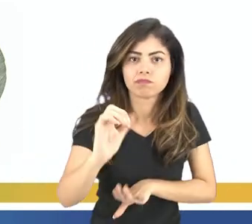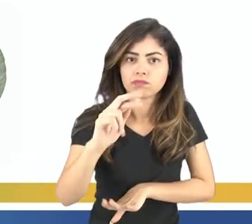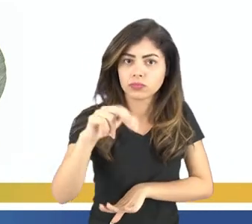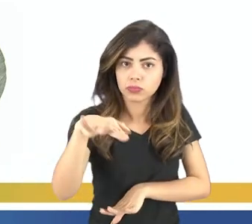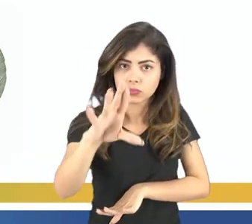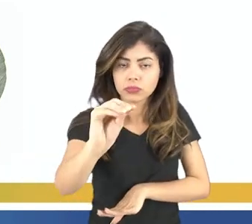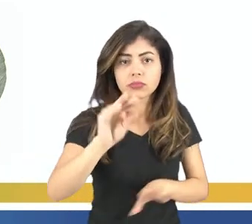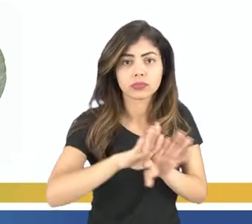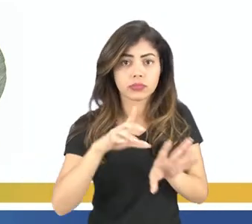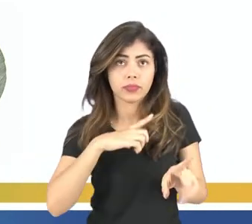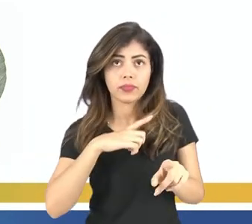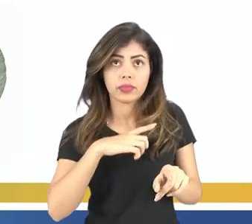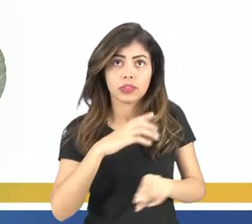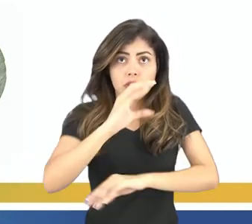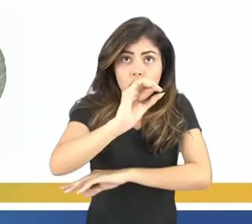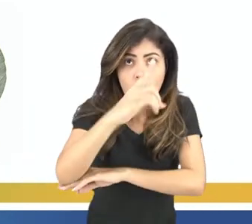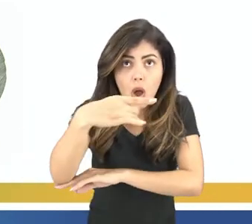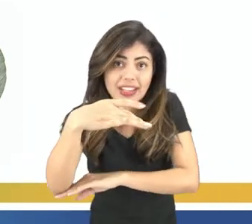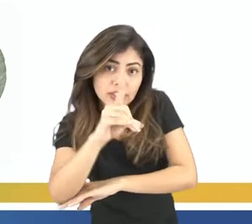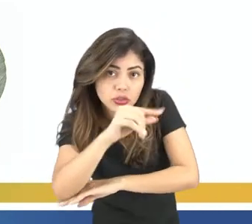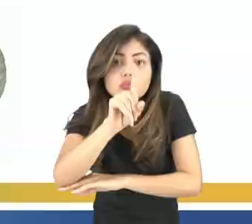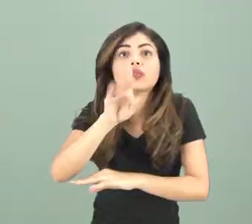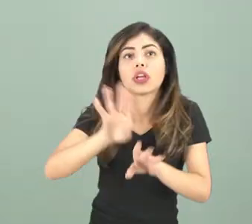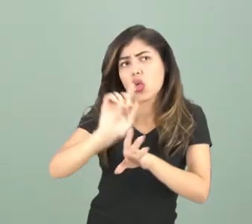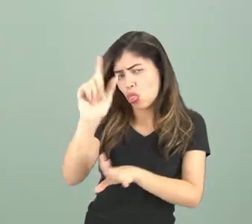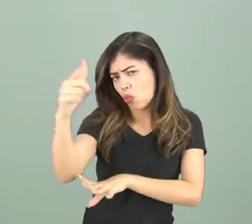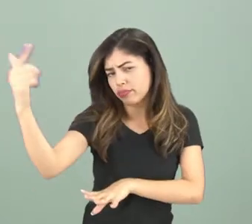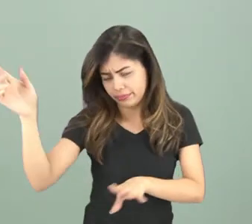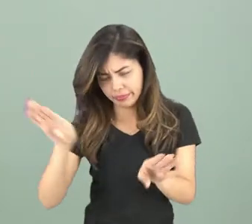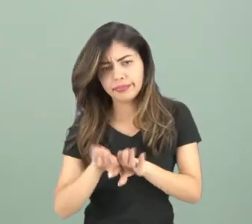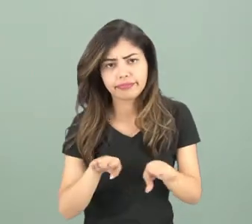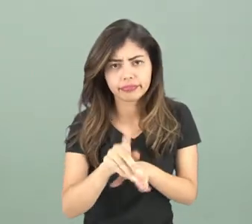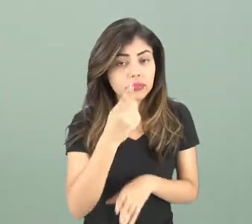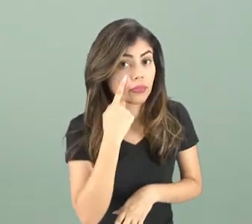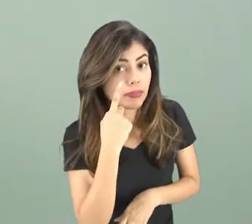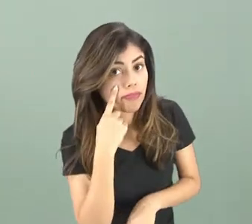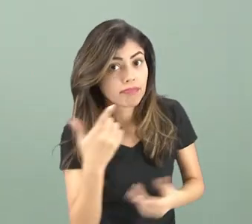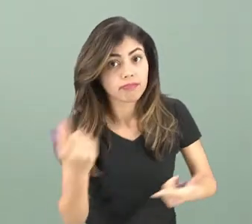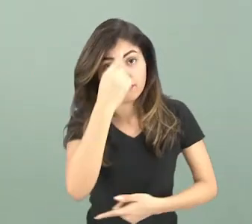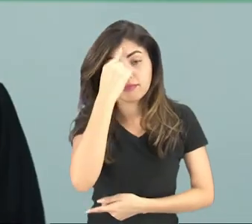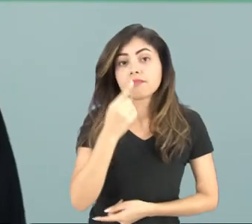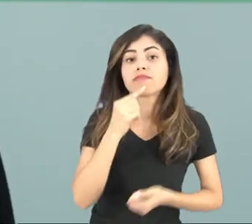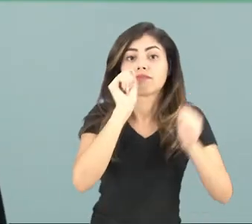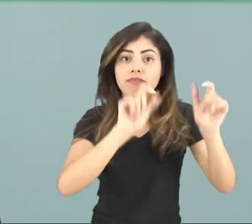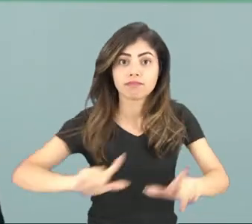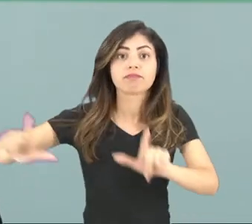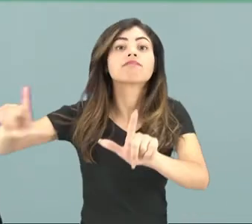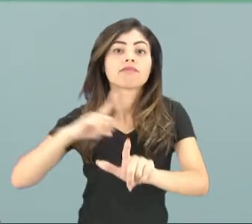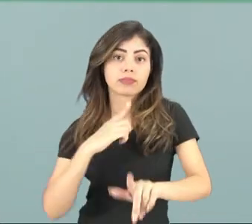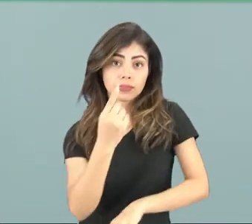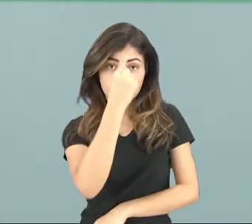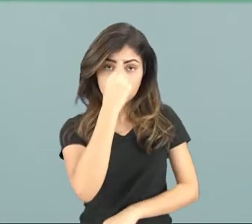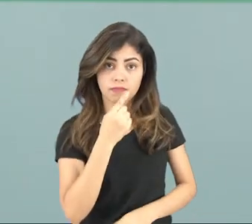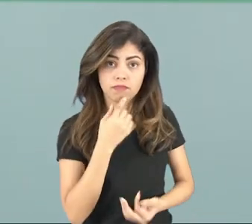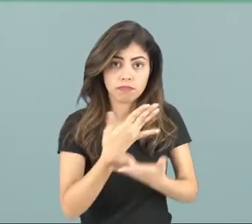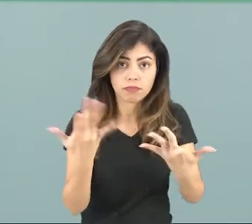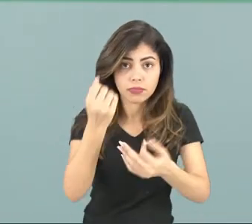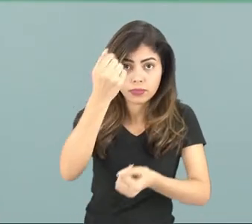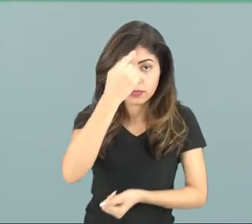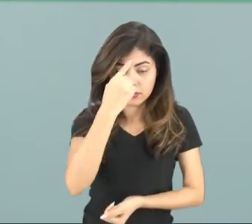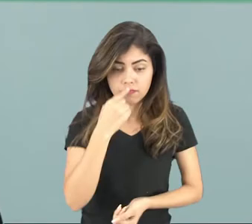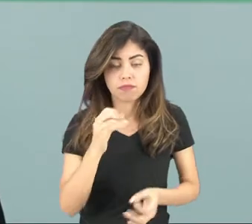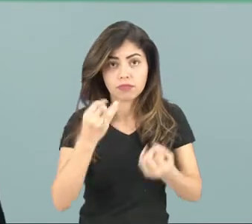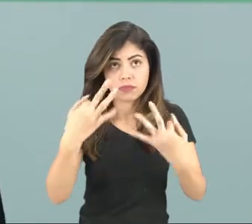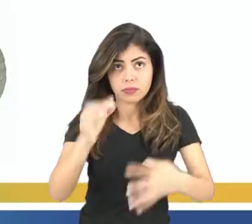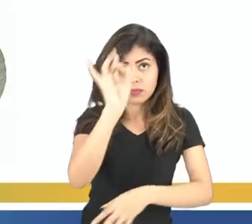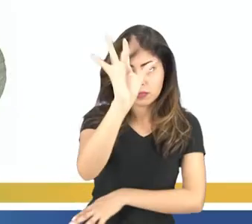estrônio, óxido de ferro e outros. Se você olhar aí na imagem você tem a figura de todos eles